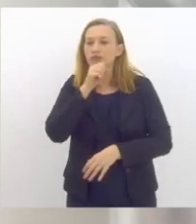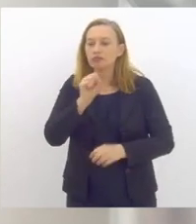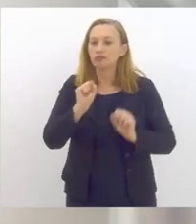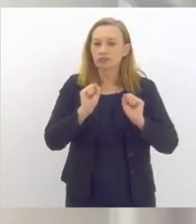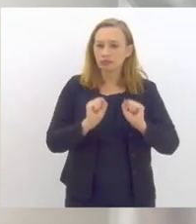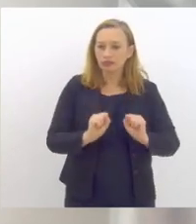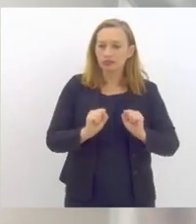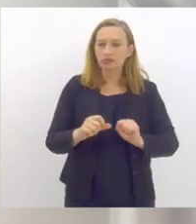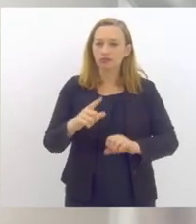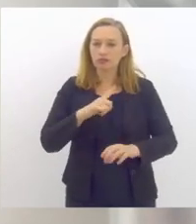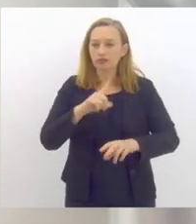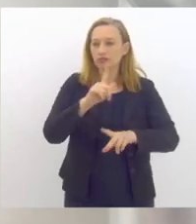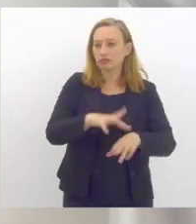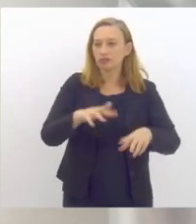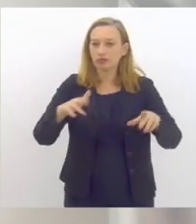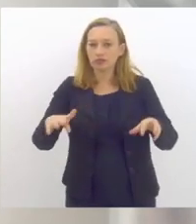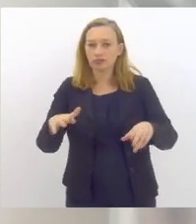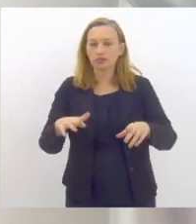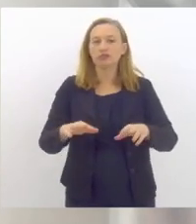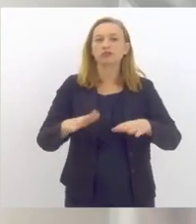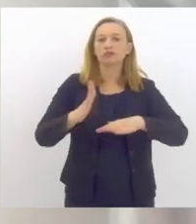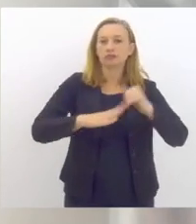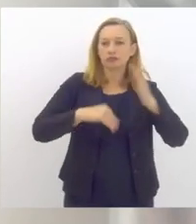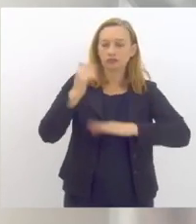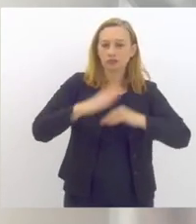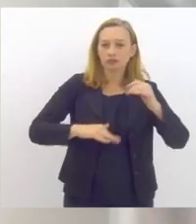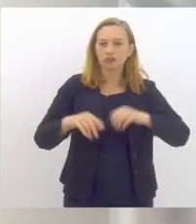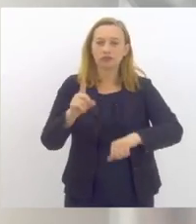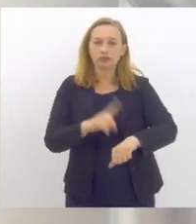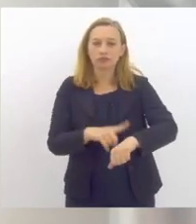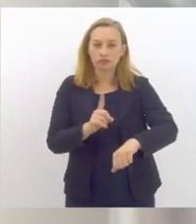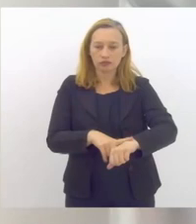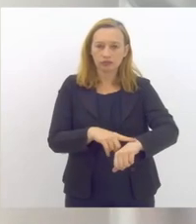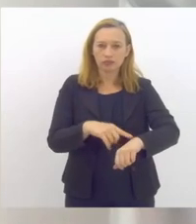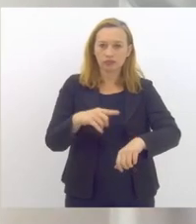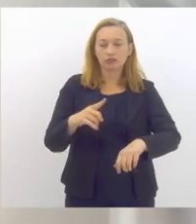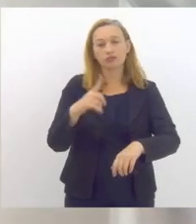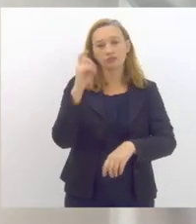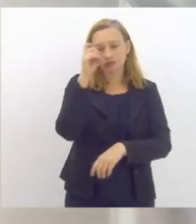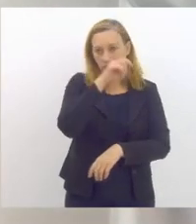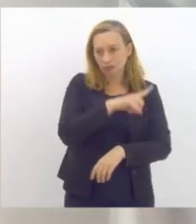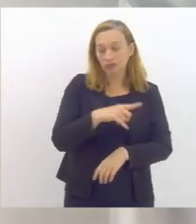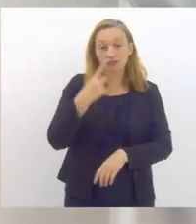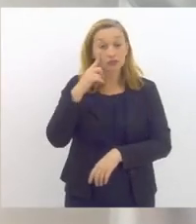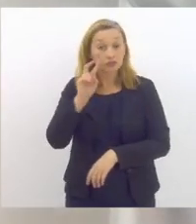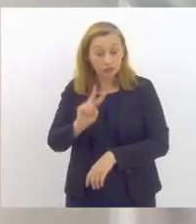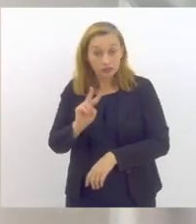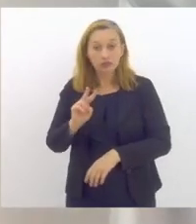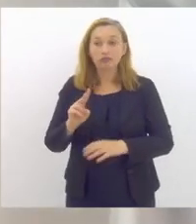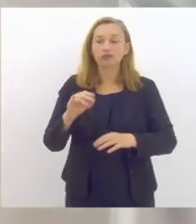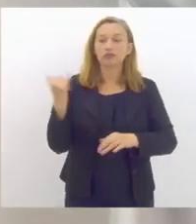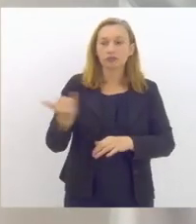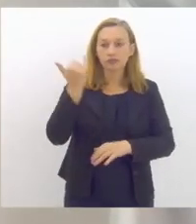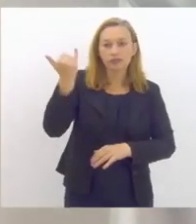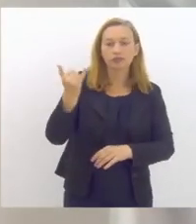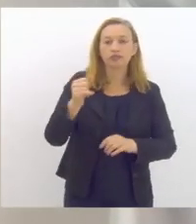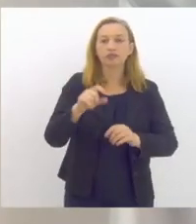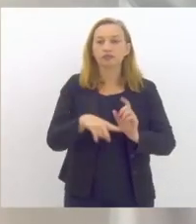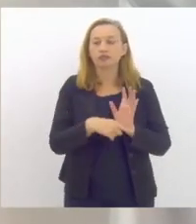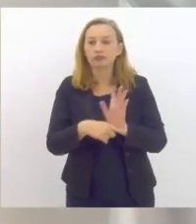diferentes profissionais, especialmente nesse momento crítico que a educação atravessa. A gente tem visto a importância das assistentes sociais,